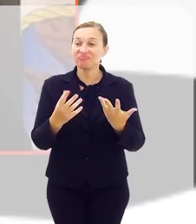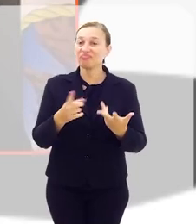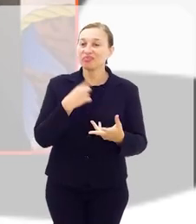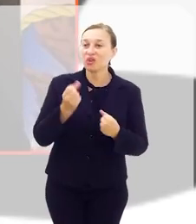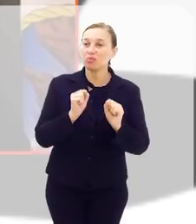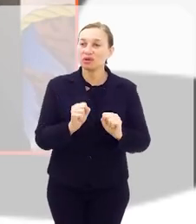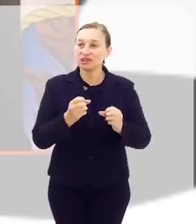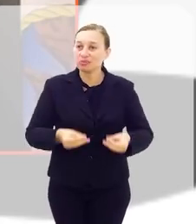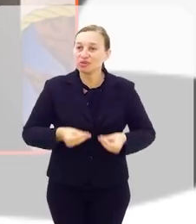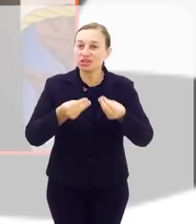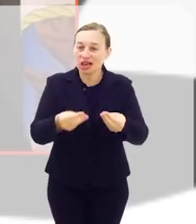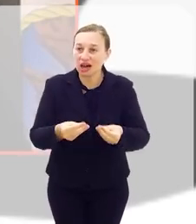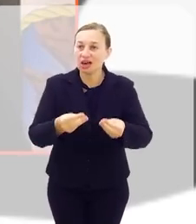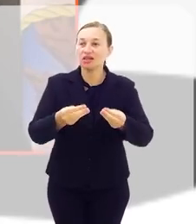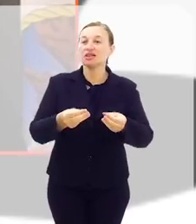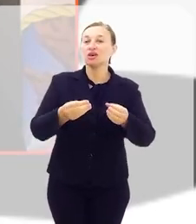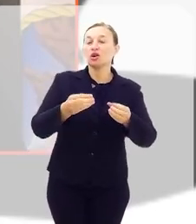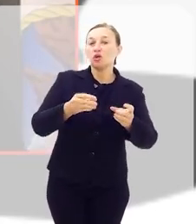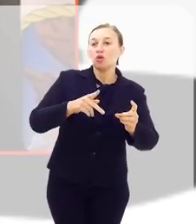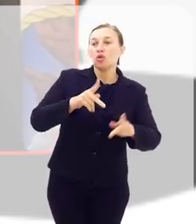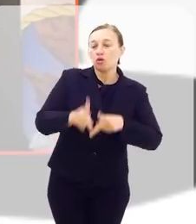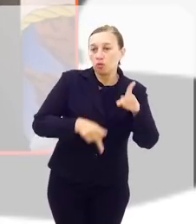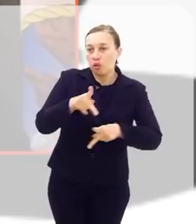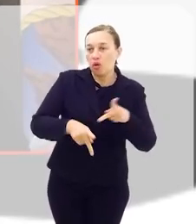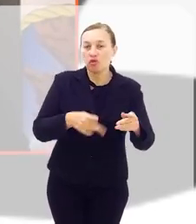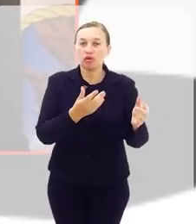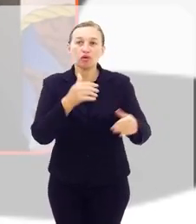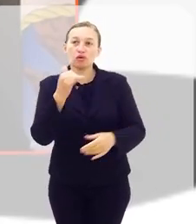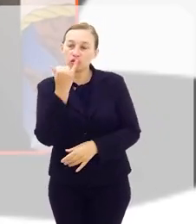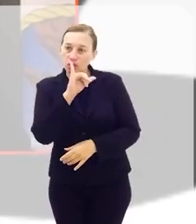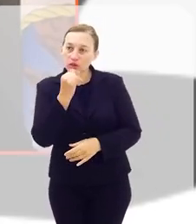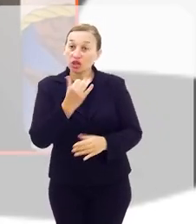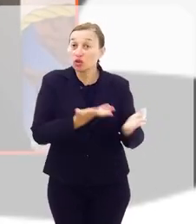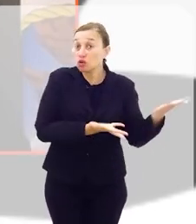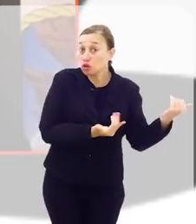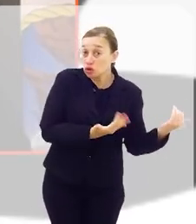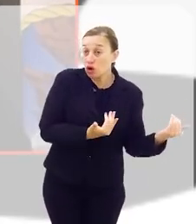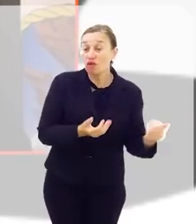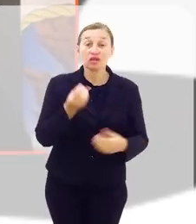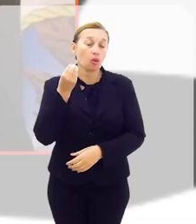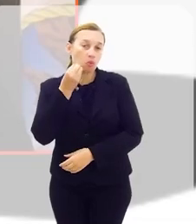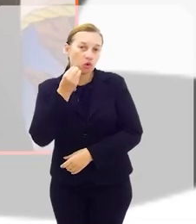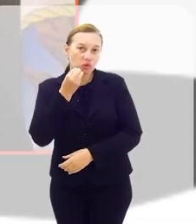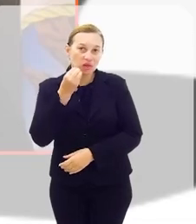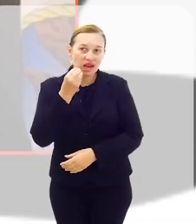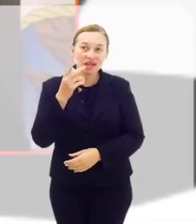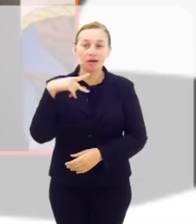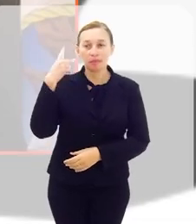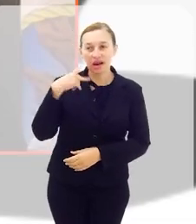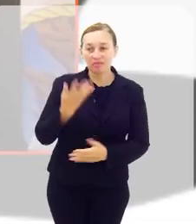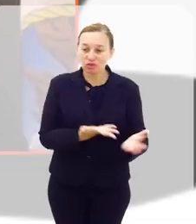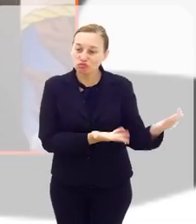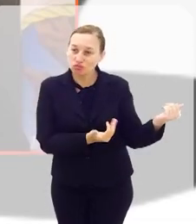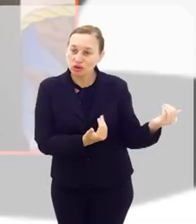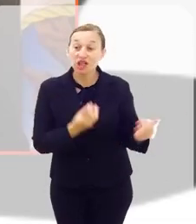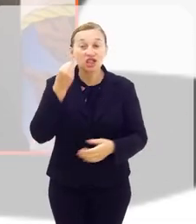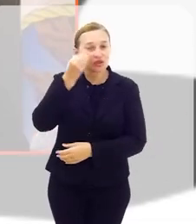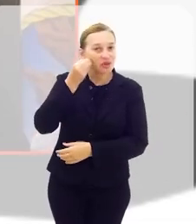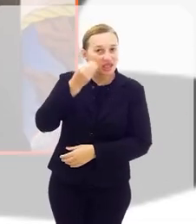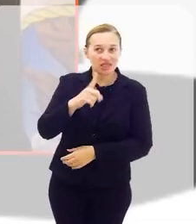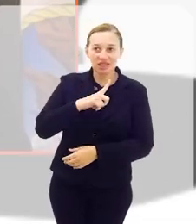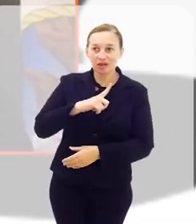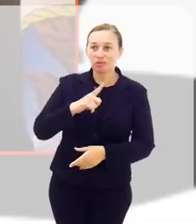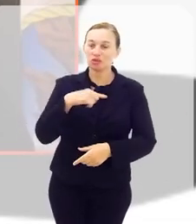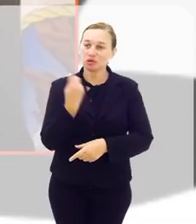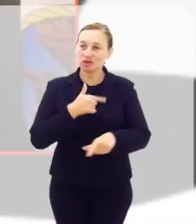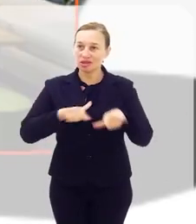para que possamos entregar para a população fluminense e para os jovens essa oportunidade no parlamento juvenil através da experiência que temos